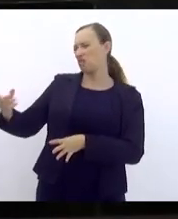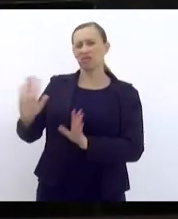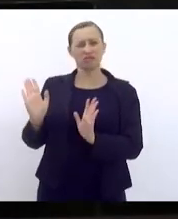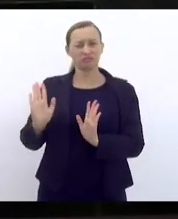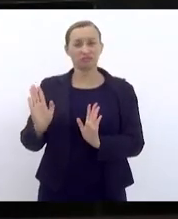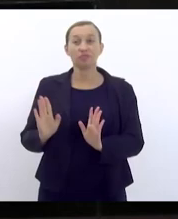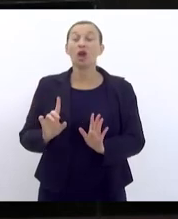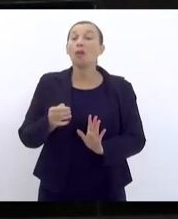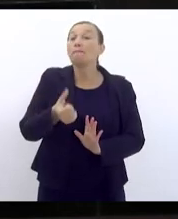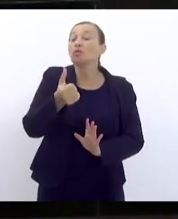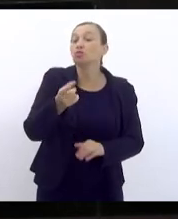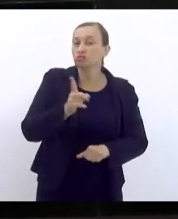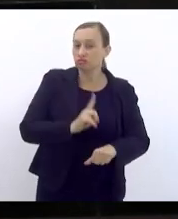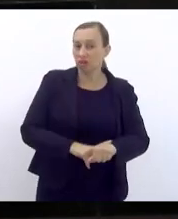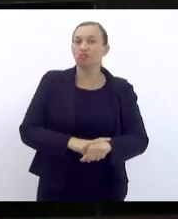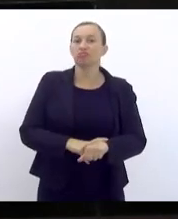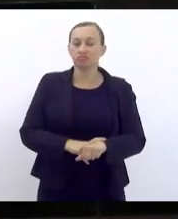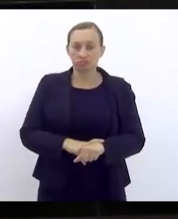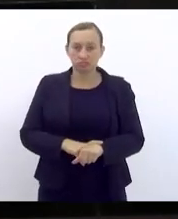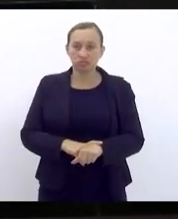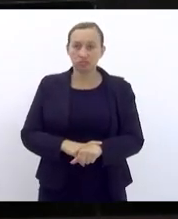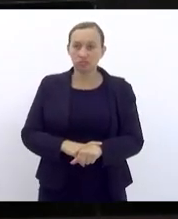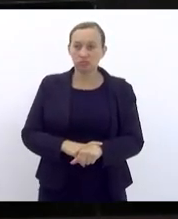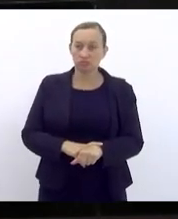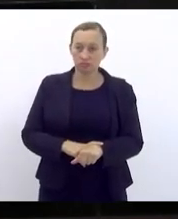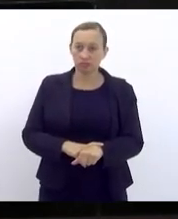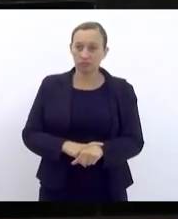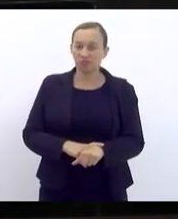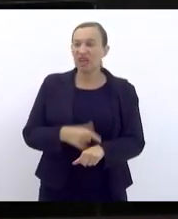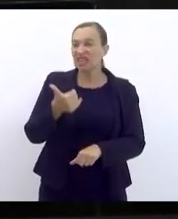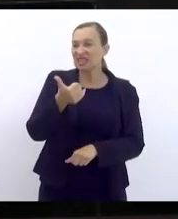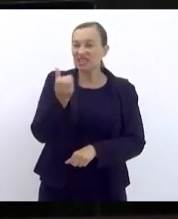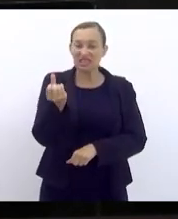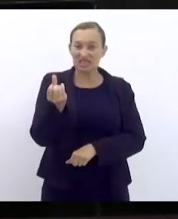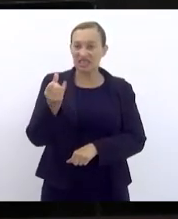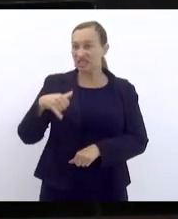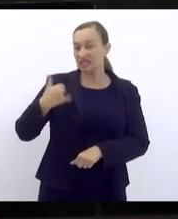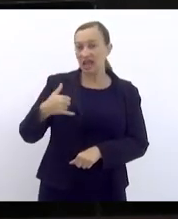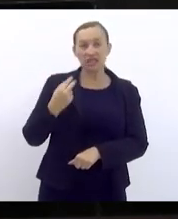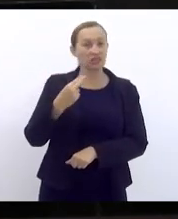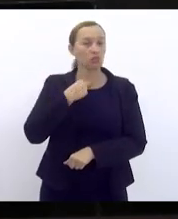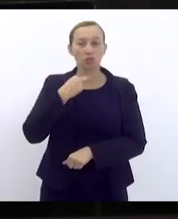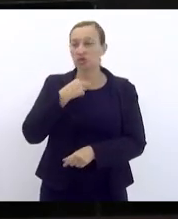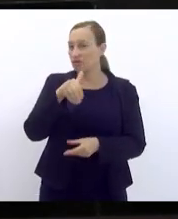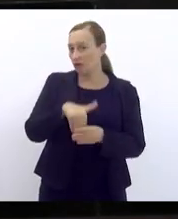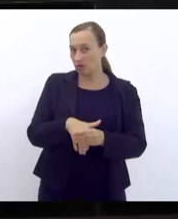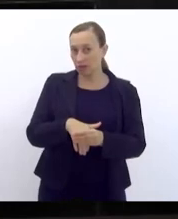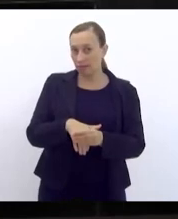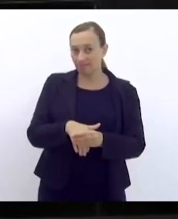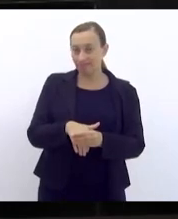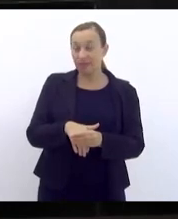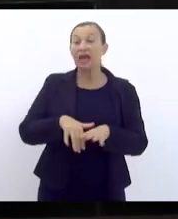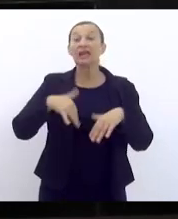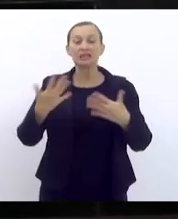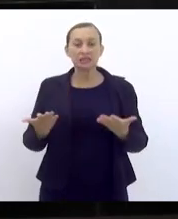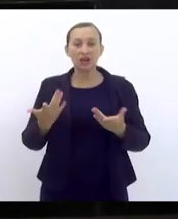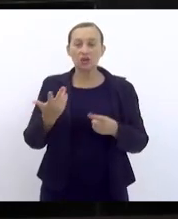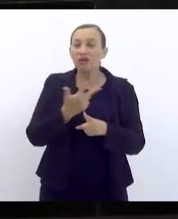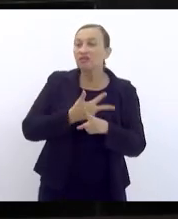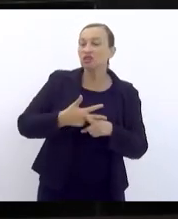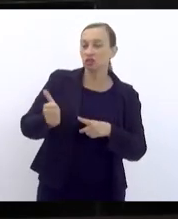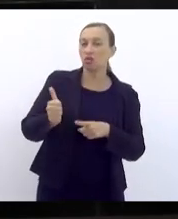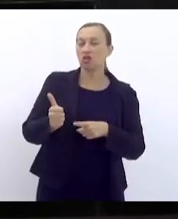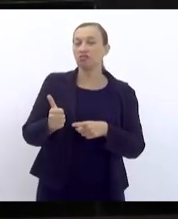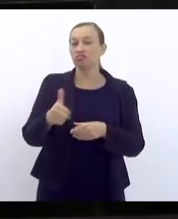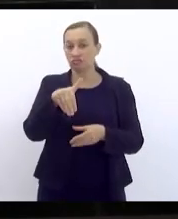Até pouco tempo, os menores de 16 anos não votavam. Então, conquista de voto pelas